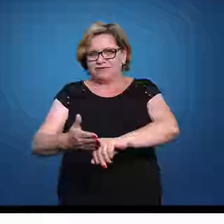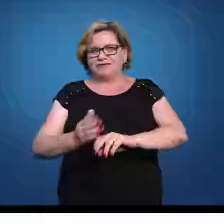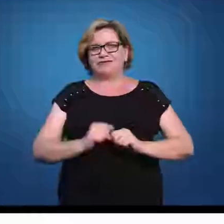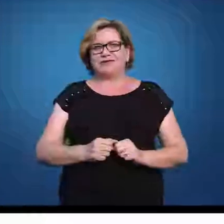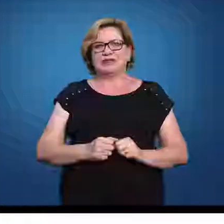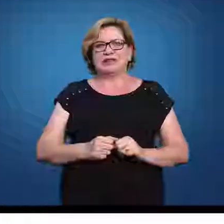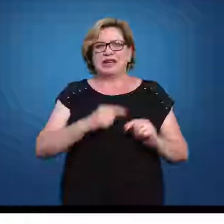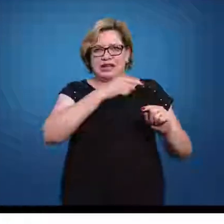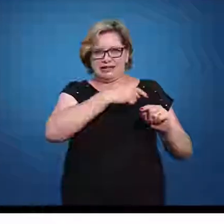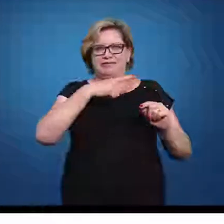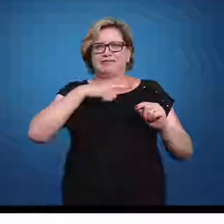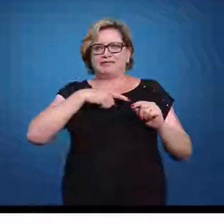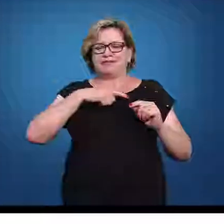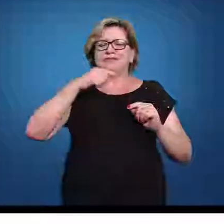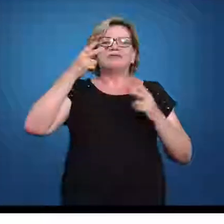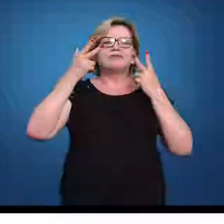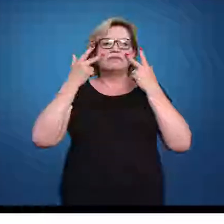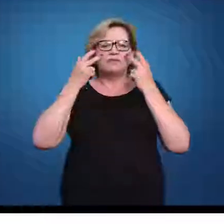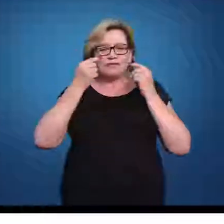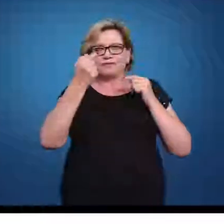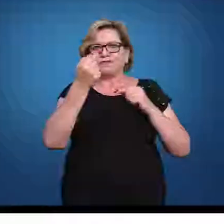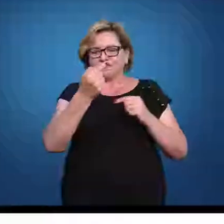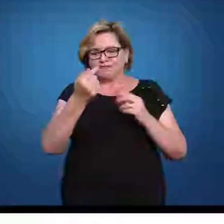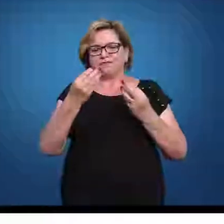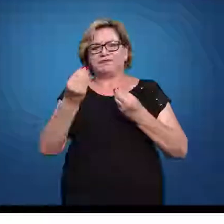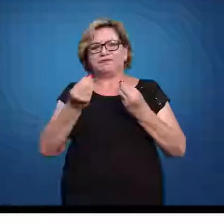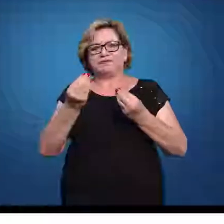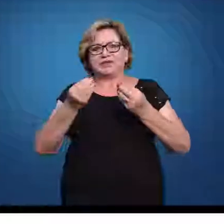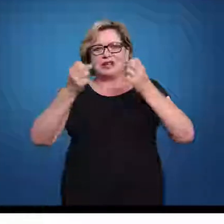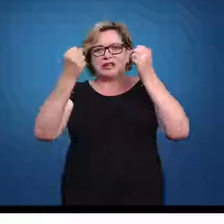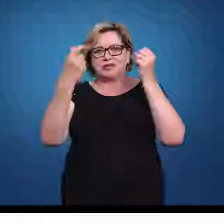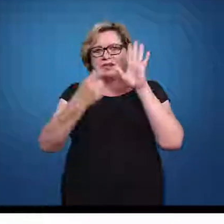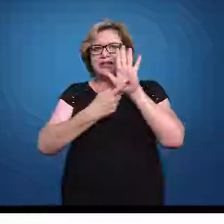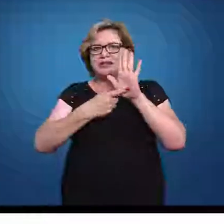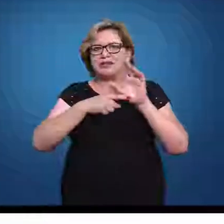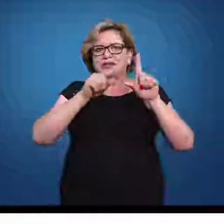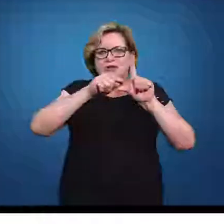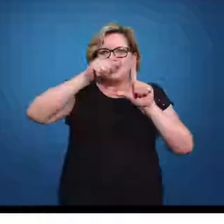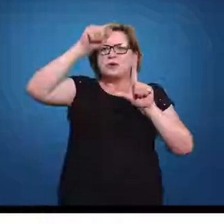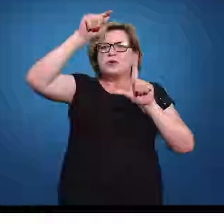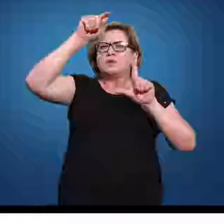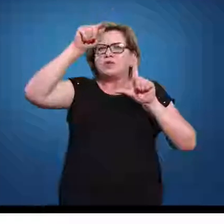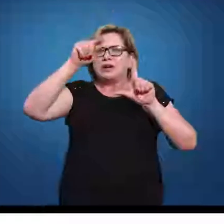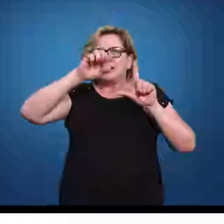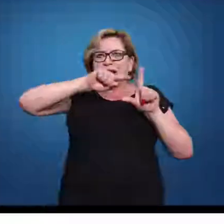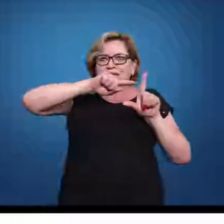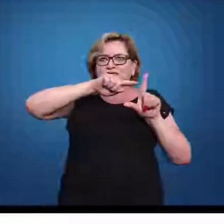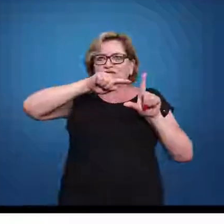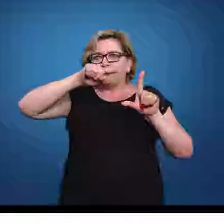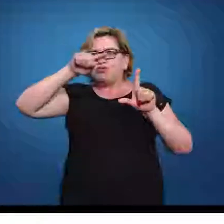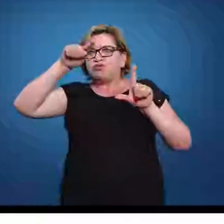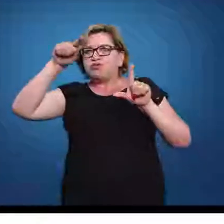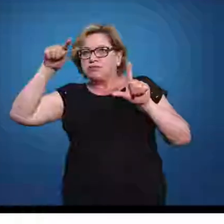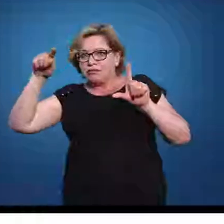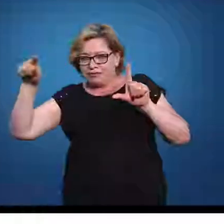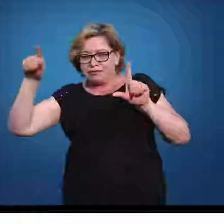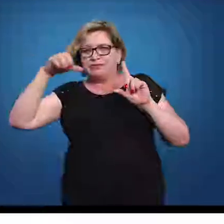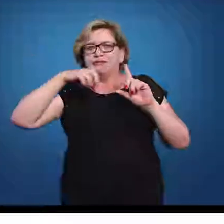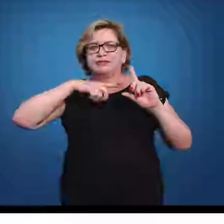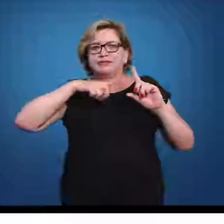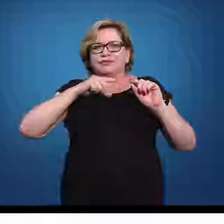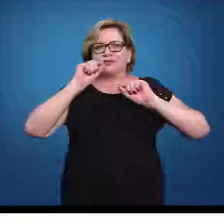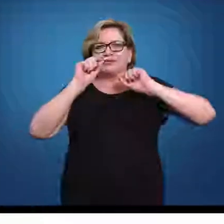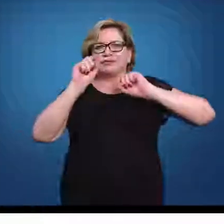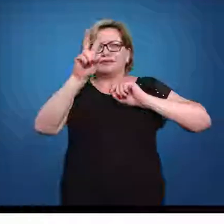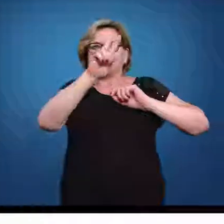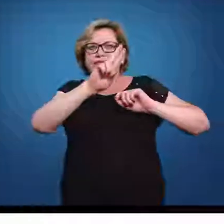Então aqui está a nossa distribuição normal. O aspecto gráfico dela é esta curva aqui, que